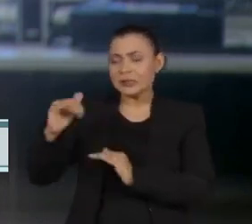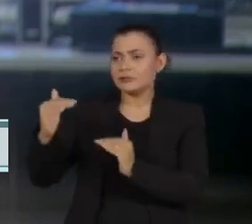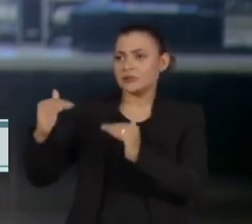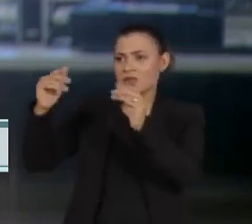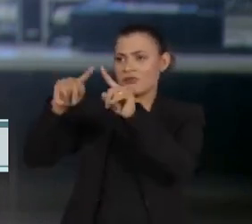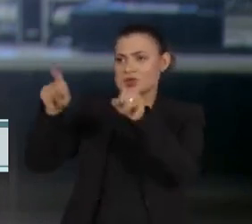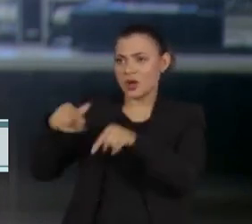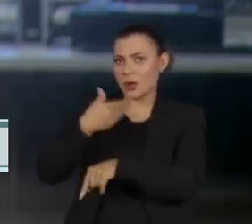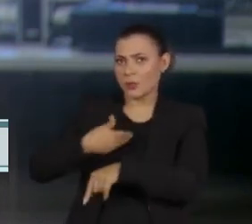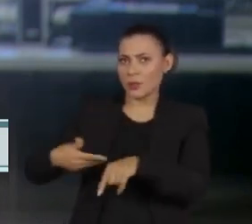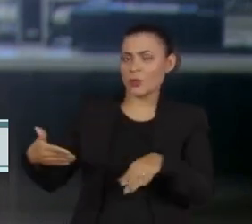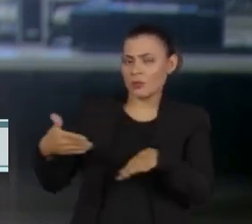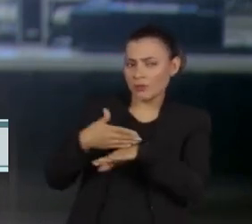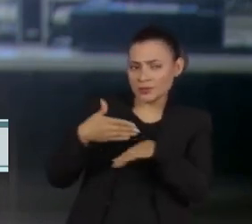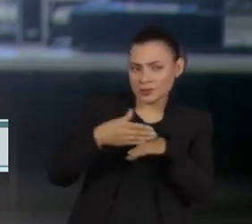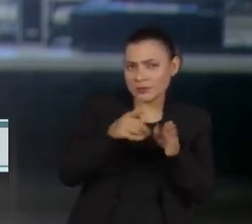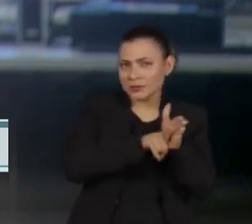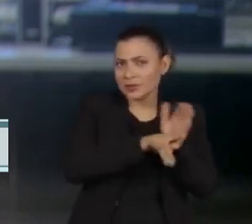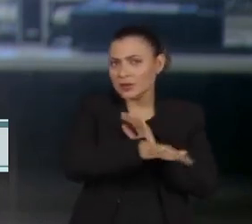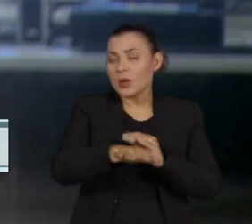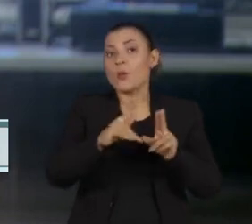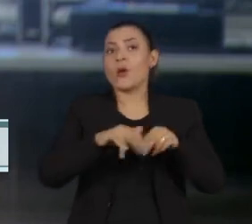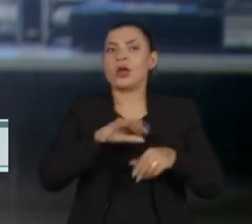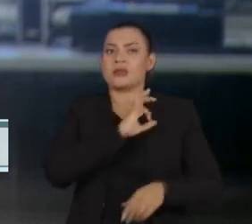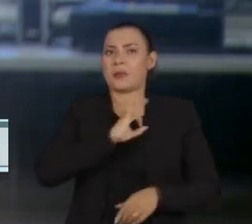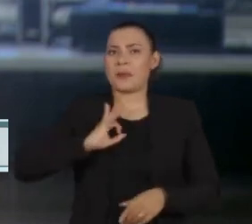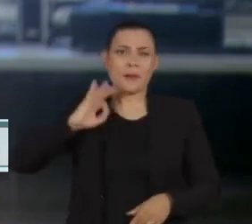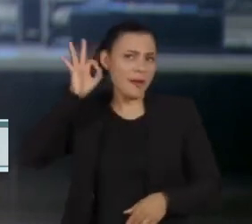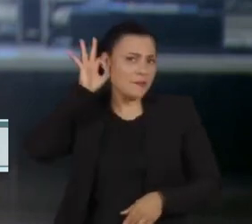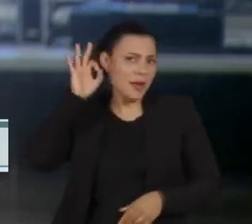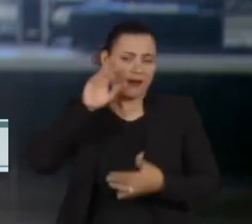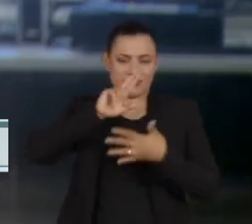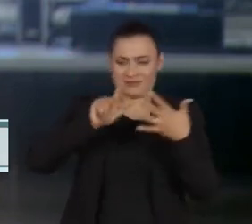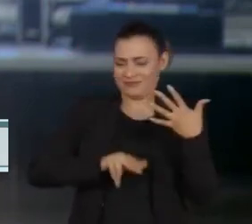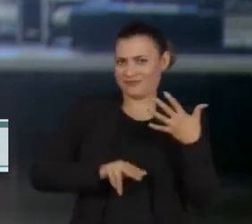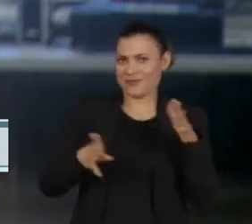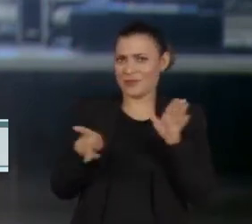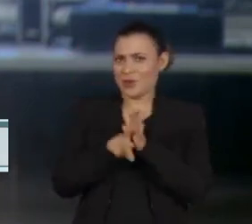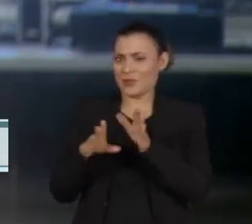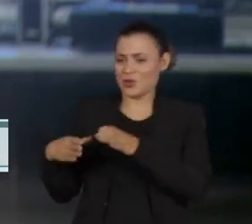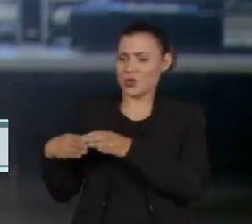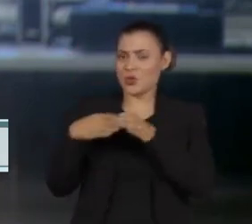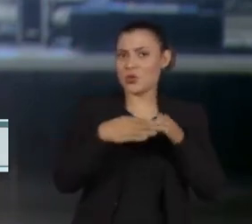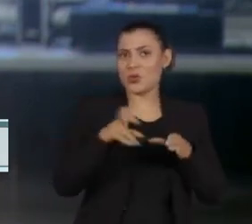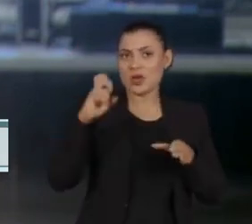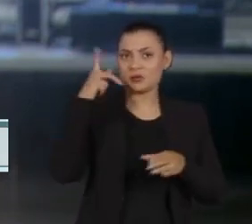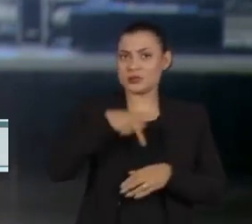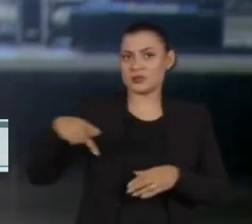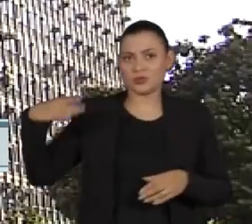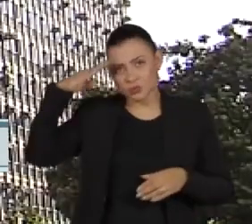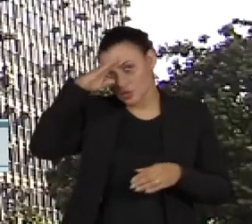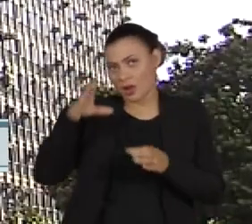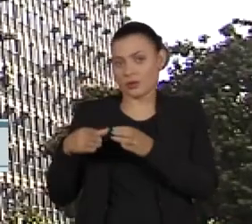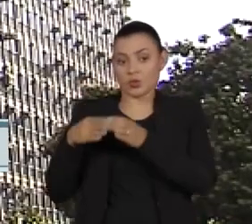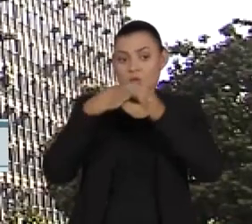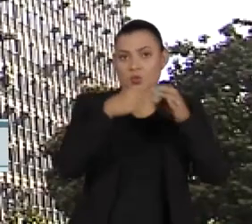públicos na entrada ilegal de joias milionárias no país em uma comitiva do ex-presidente Jair Bolsonaro.